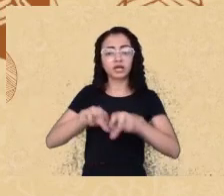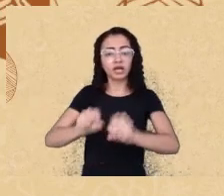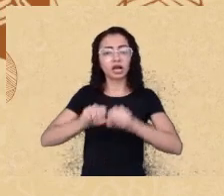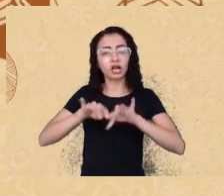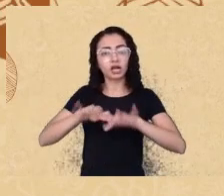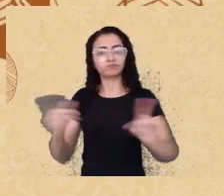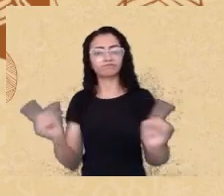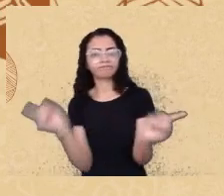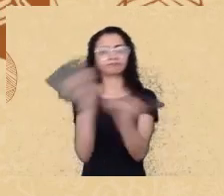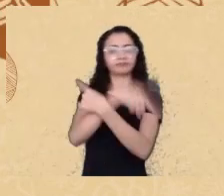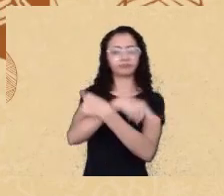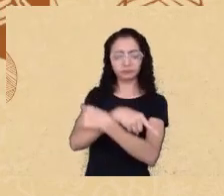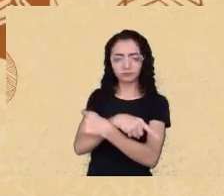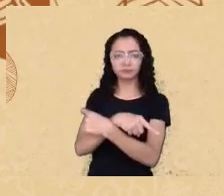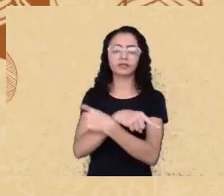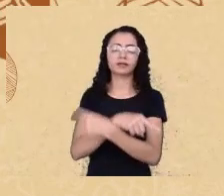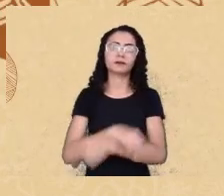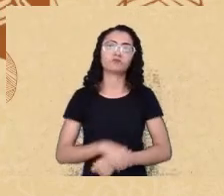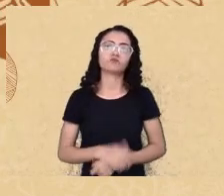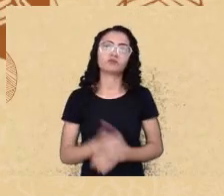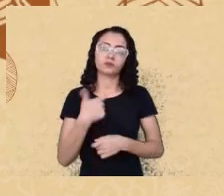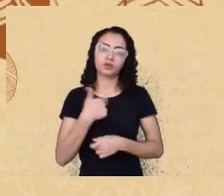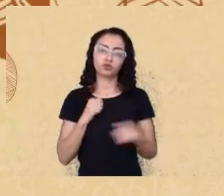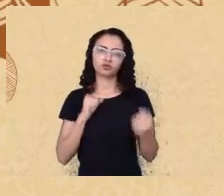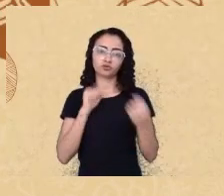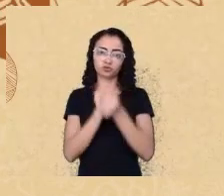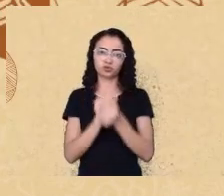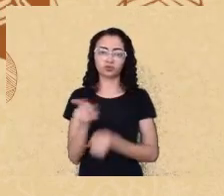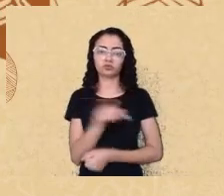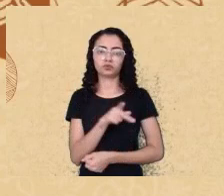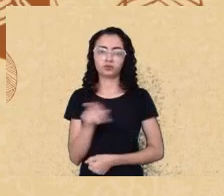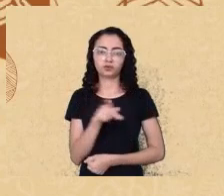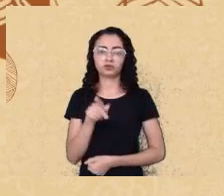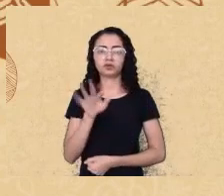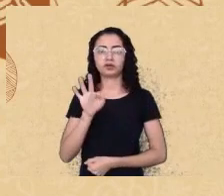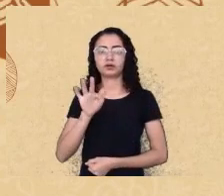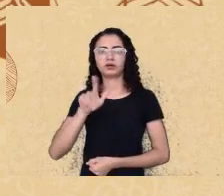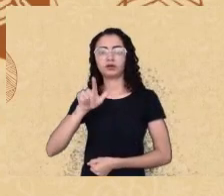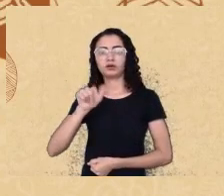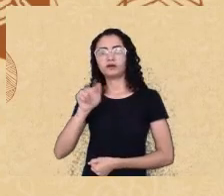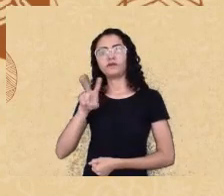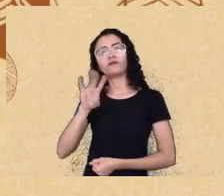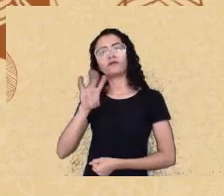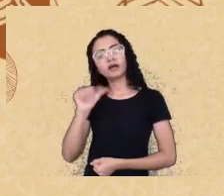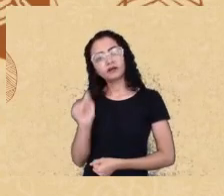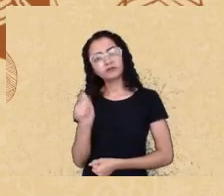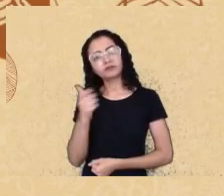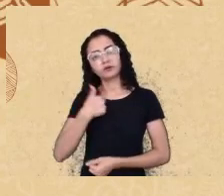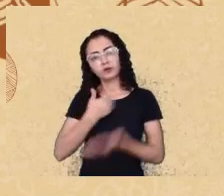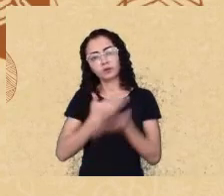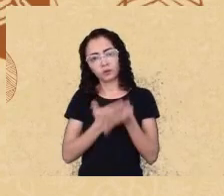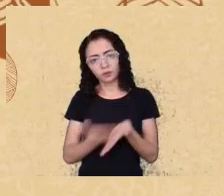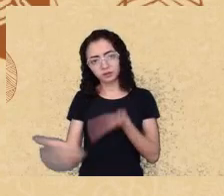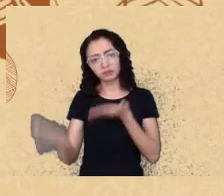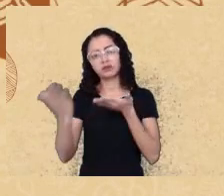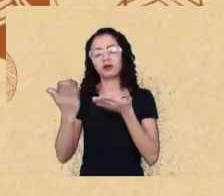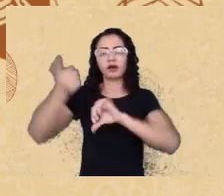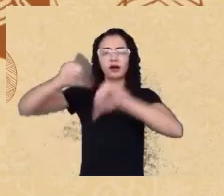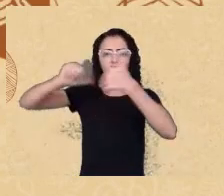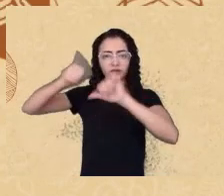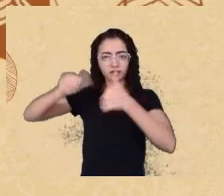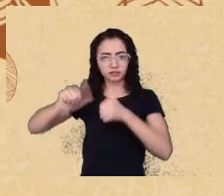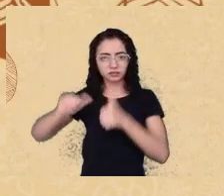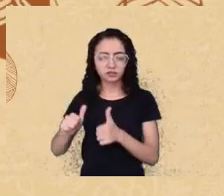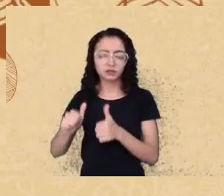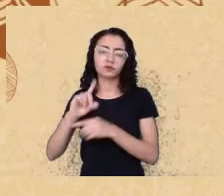professora Flávia. Então, presumo que a avaliação psicológica será dedicada à minha fala e, em seguida, a neuropsicologia ficará a